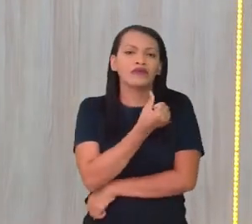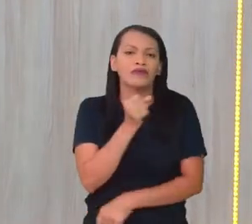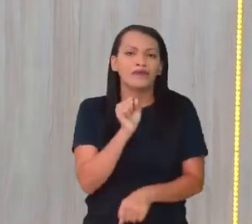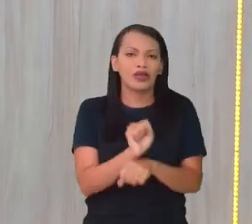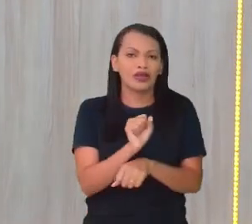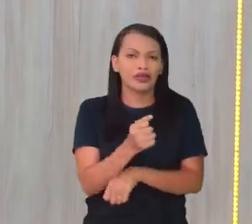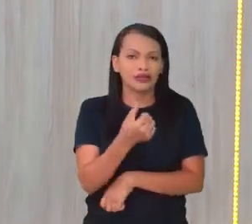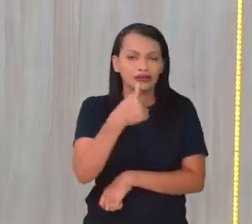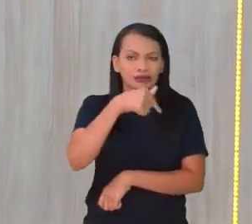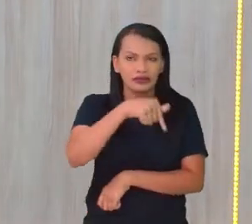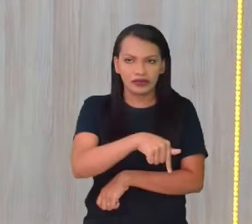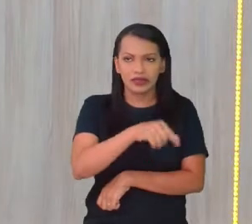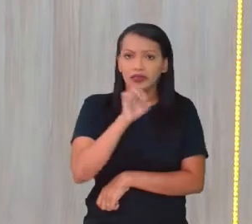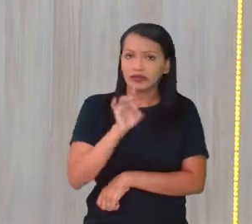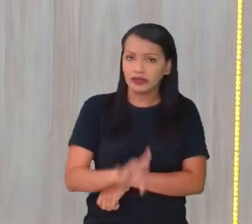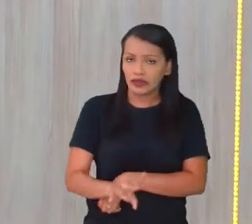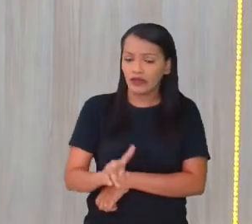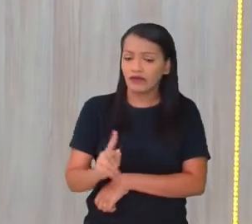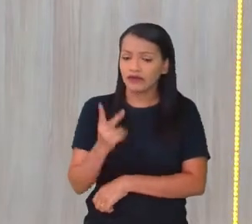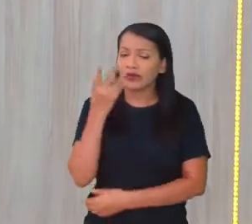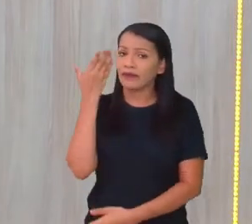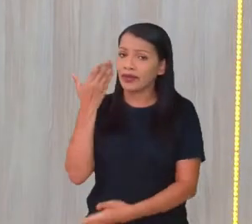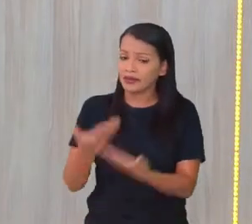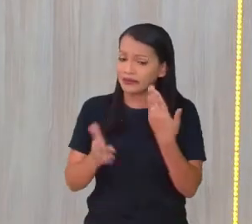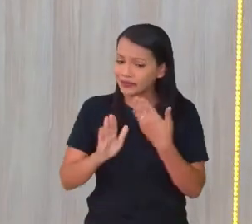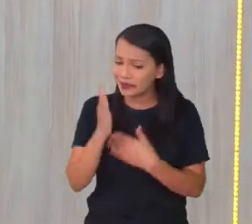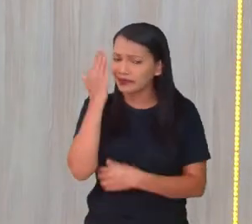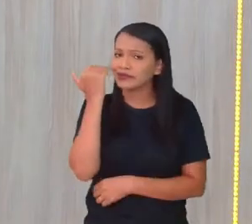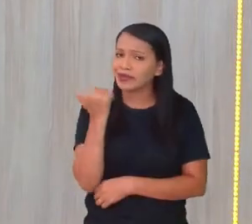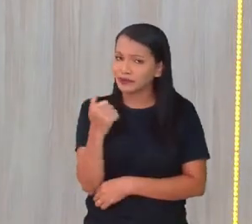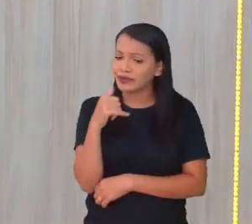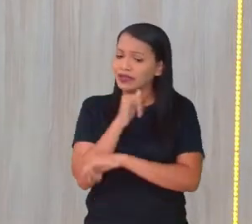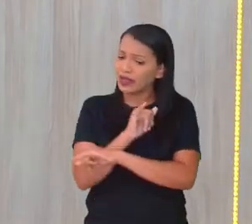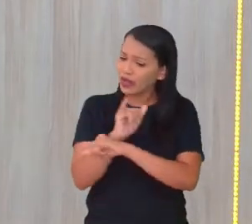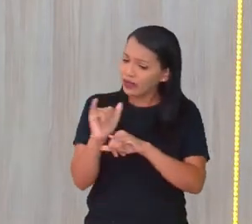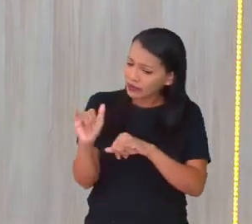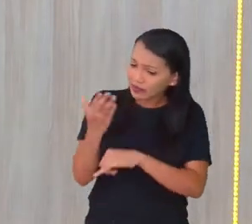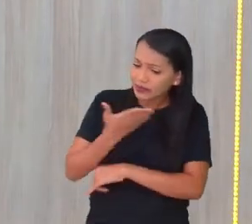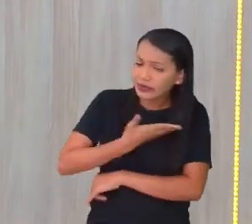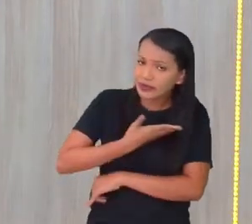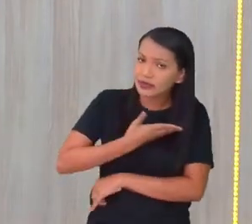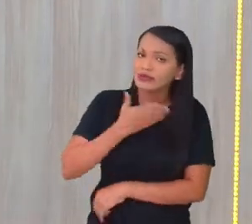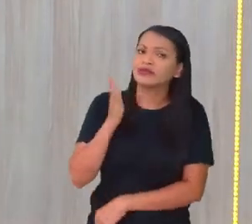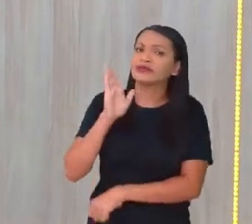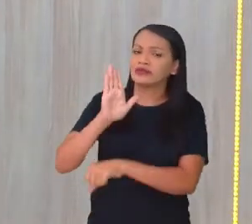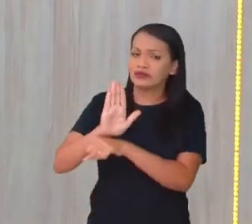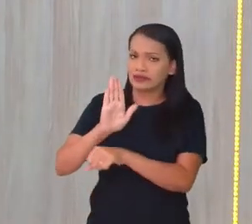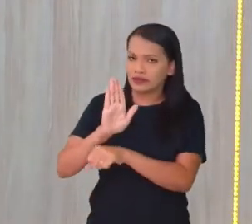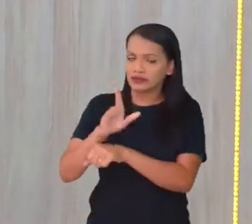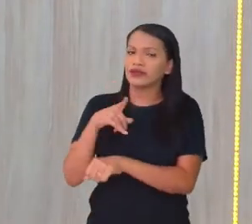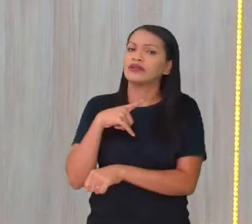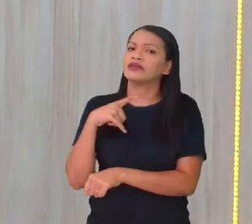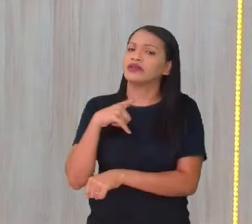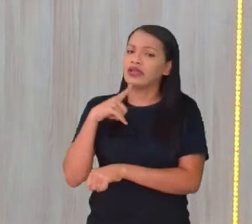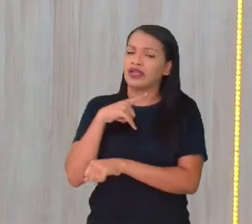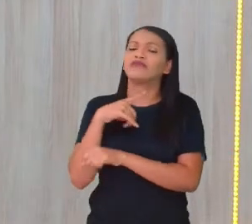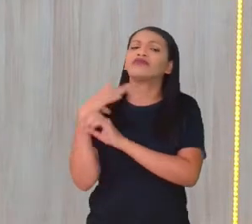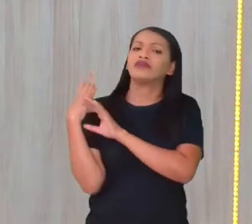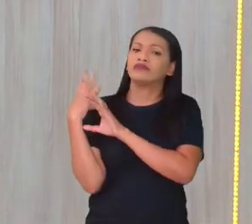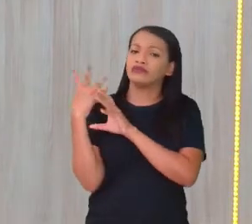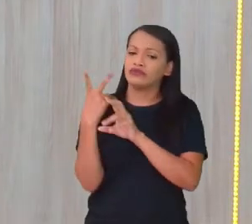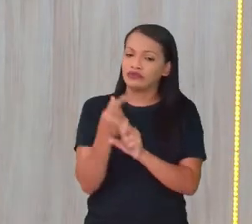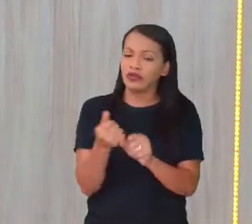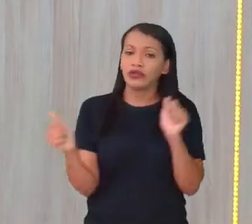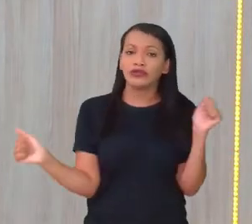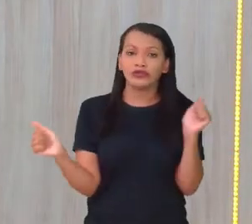do sétimo ano, e aí é só vitória. Perdeu, já sabe, né? Avisa para o amiguinho que de tarde tem a reprise. Junto